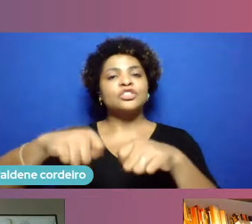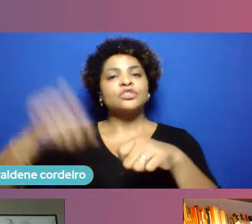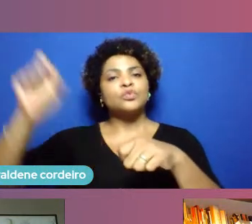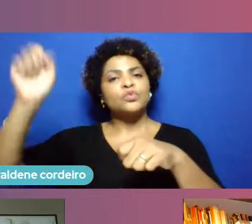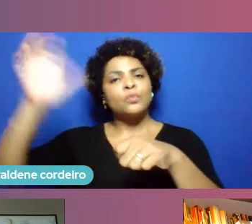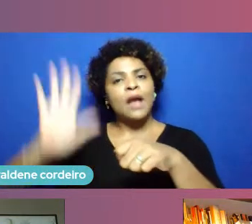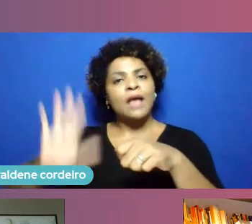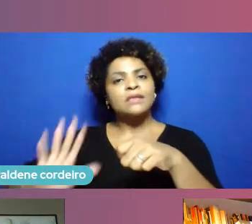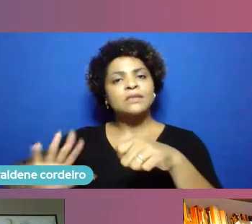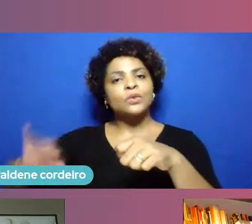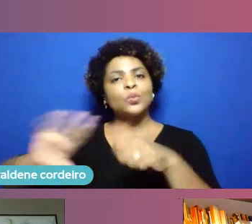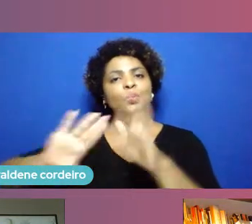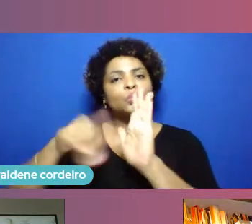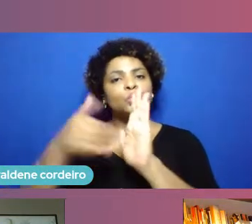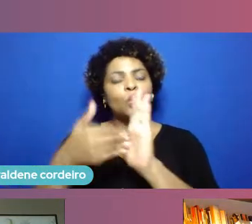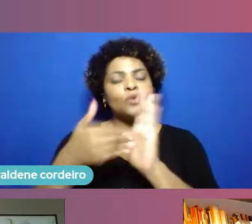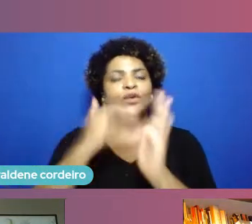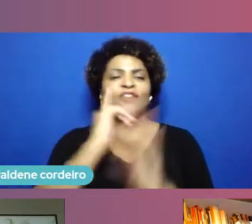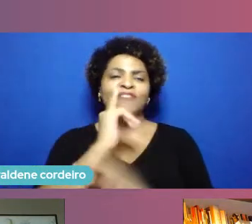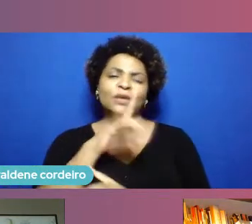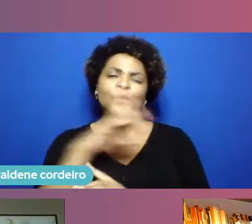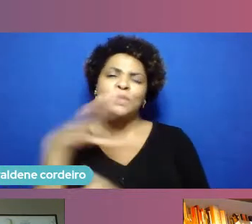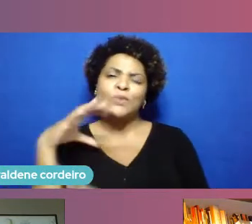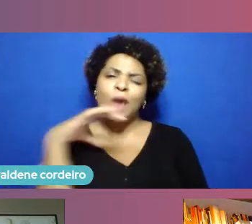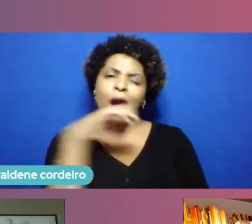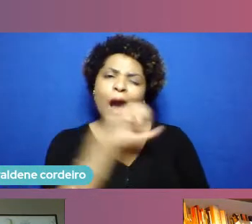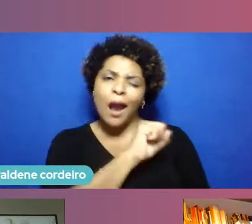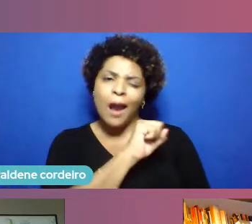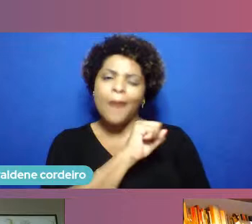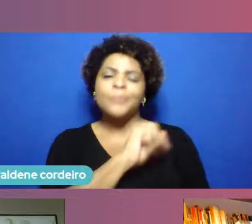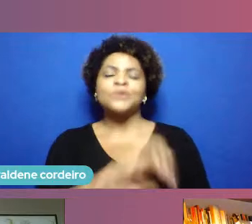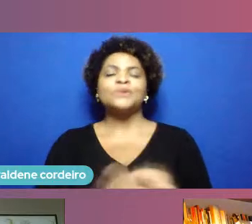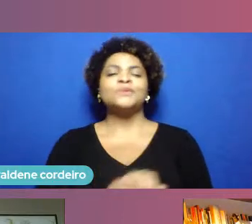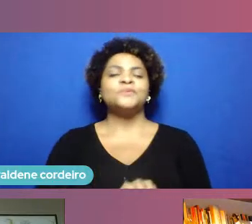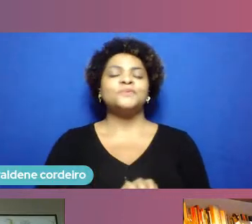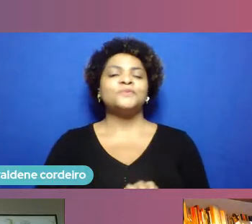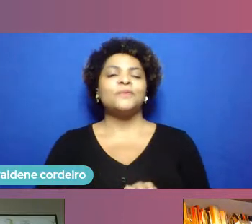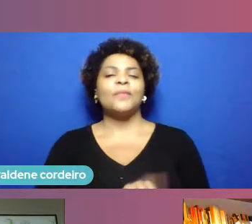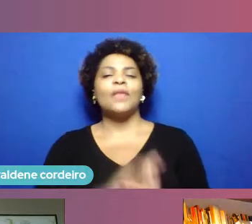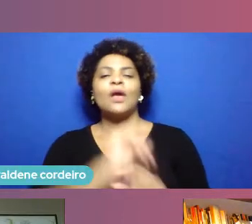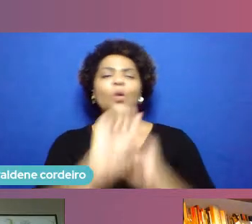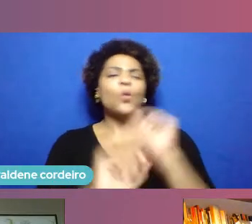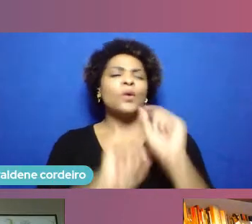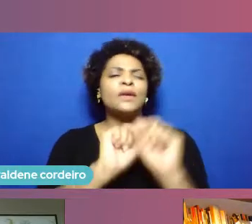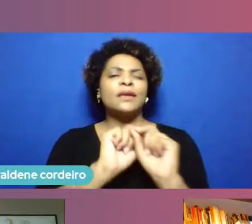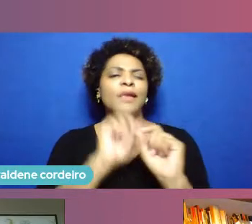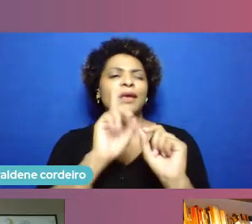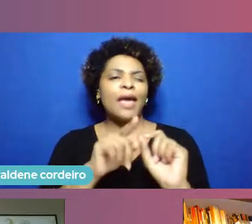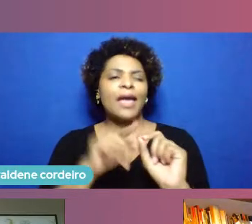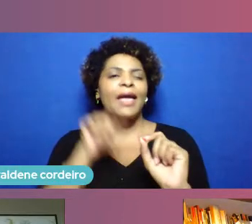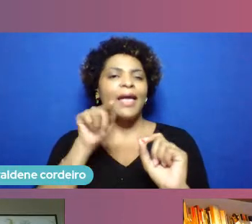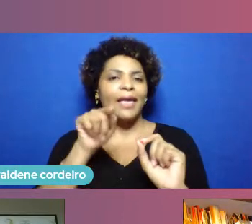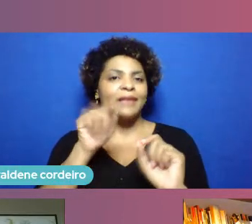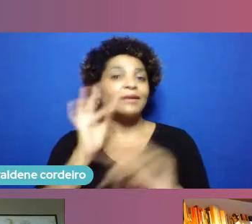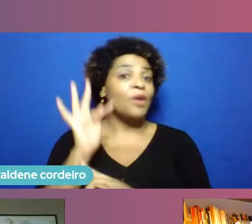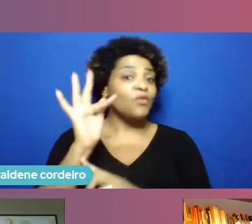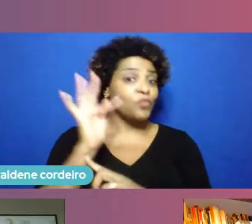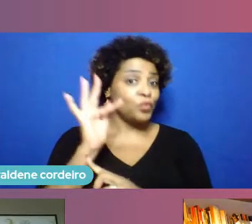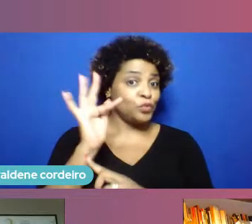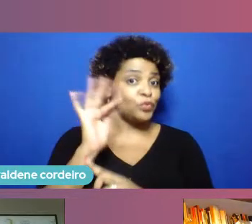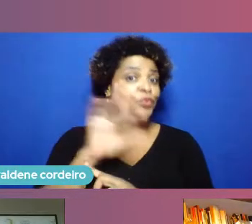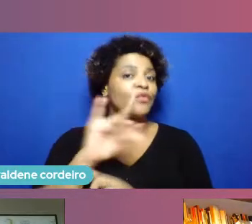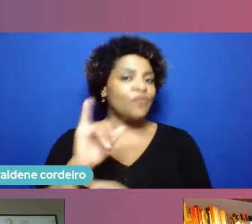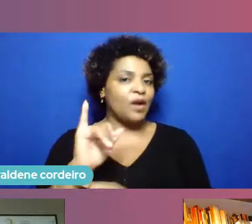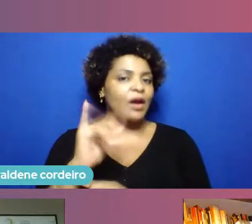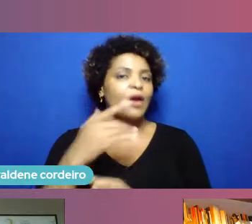dito isso e rapidamente sobre o Fígito que foi perguntado que é uma dessas tendências que a gente tem que prestar